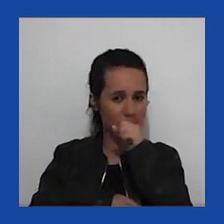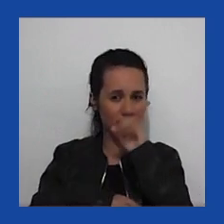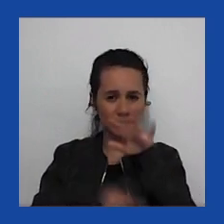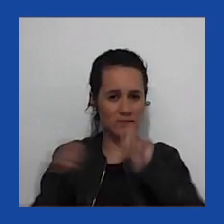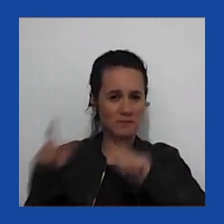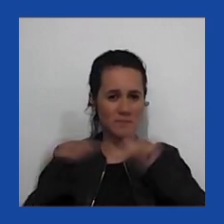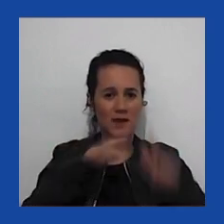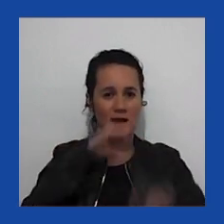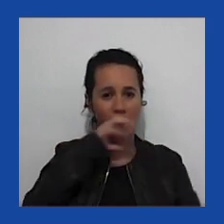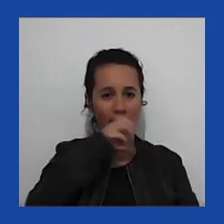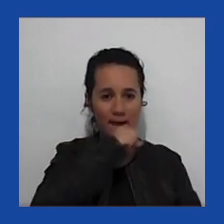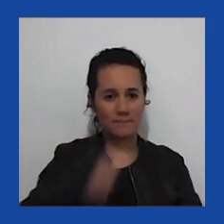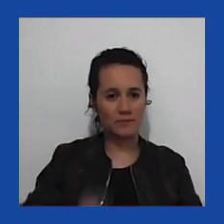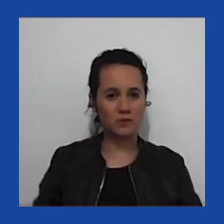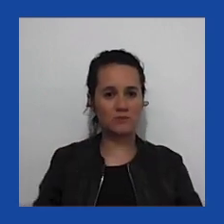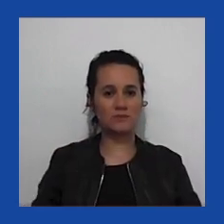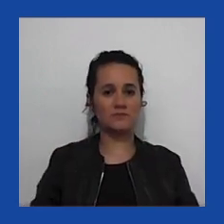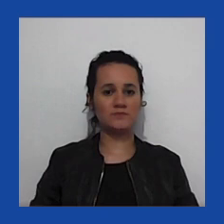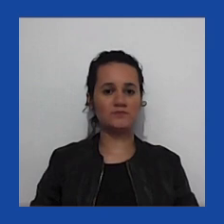para o próximo slide,